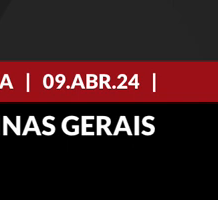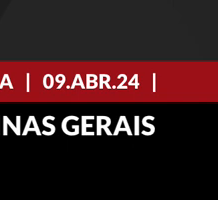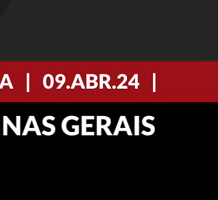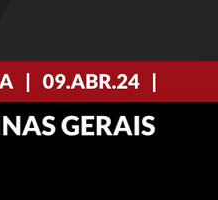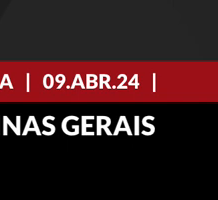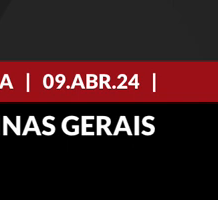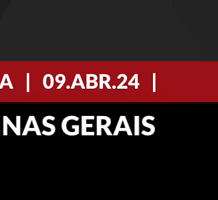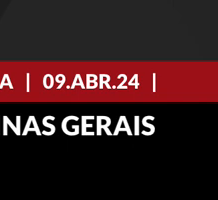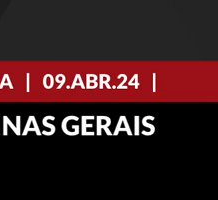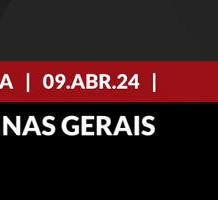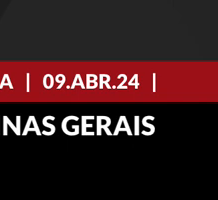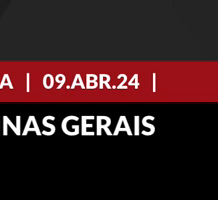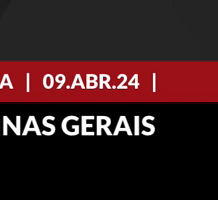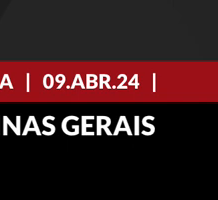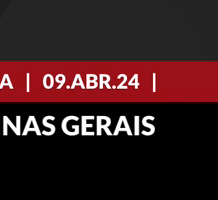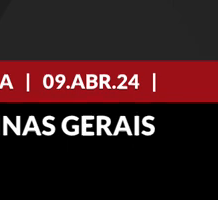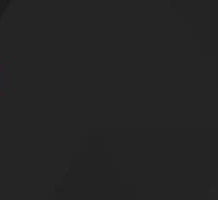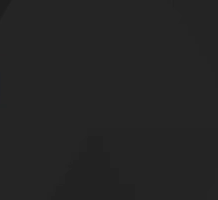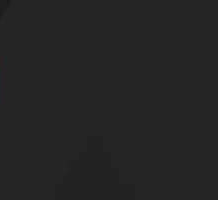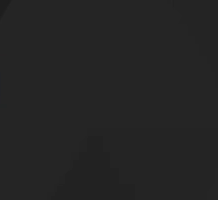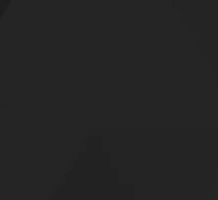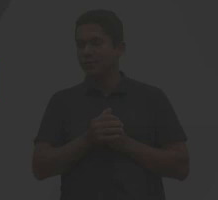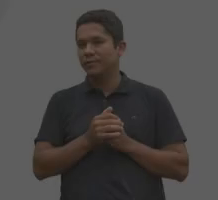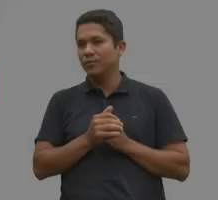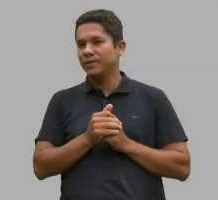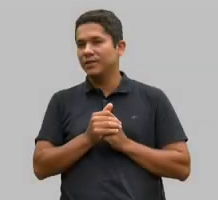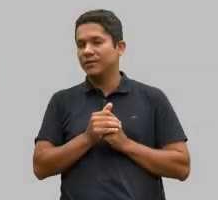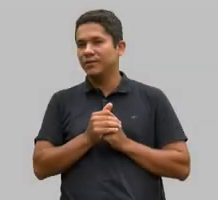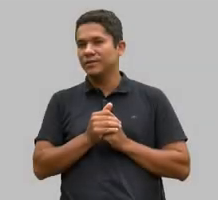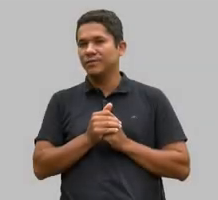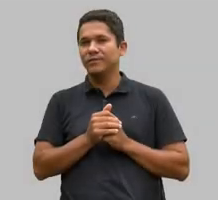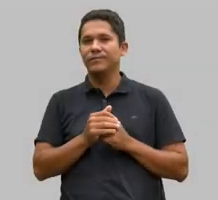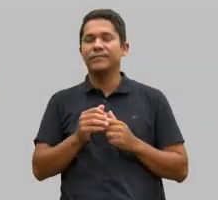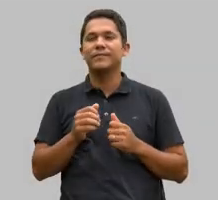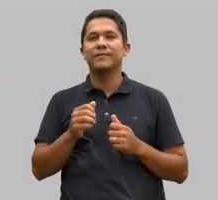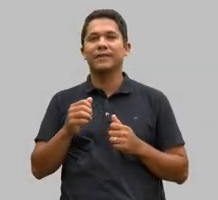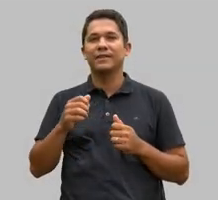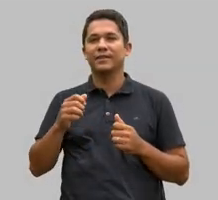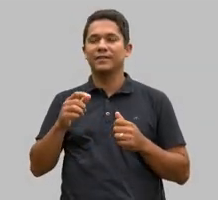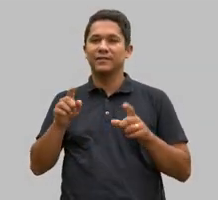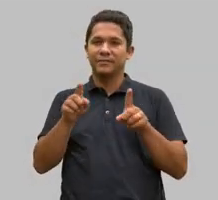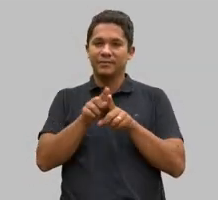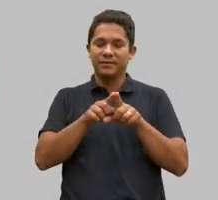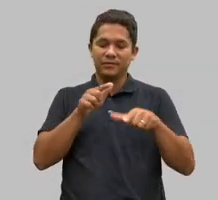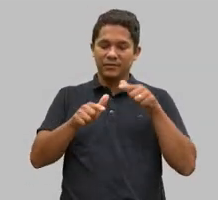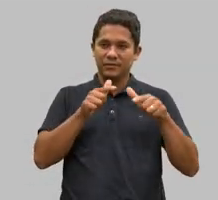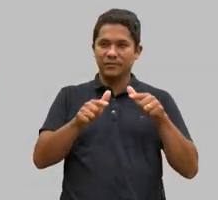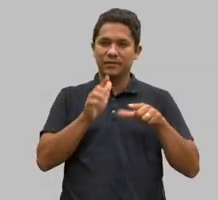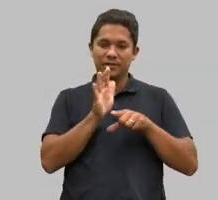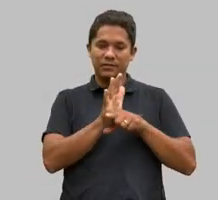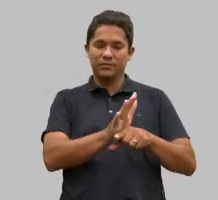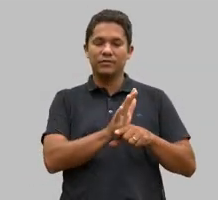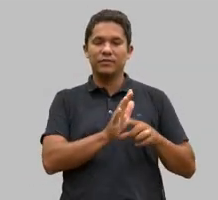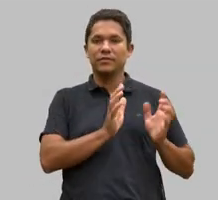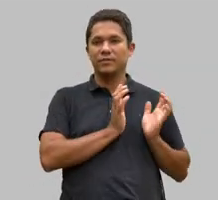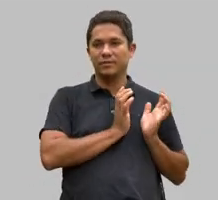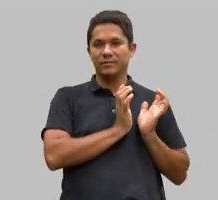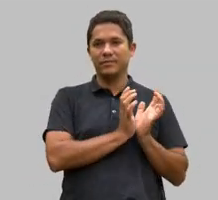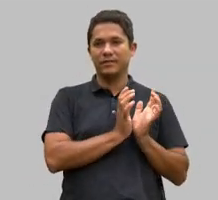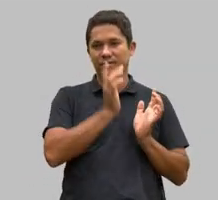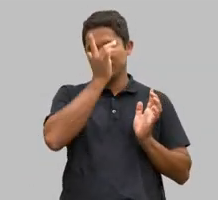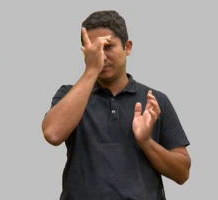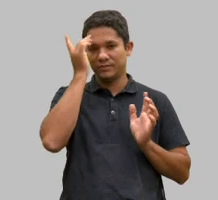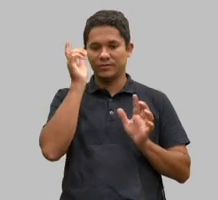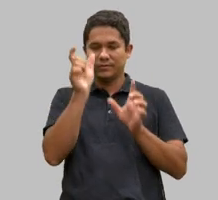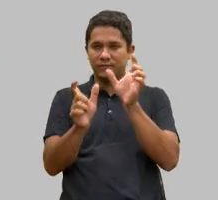relevantes trabalhos que a APAI faz para a defesa das pessoas com deficiência. Então, nada mais